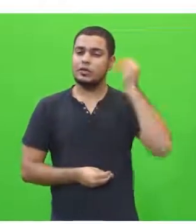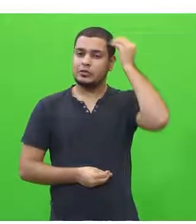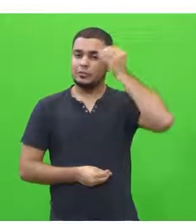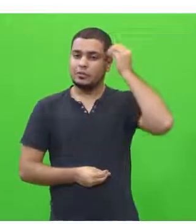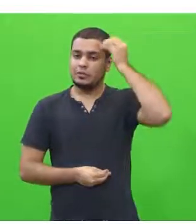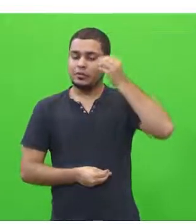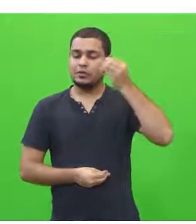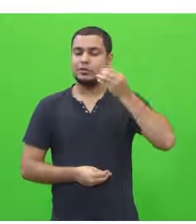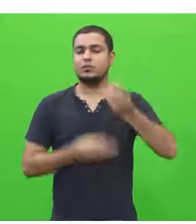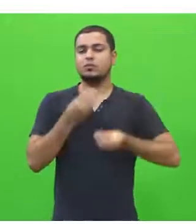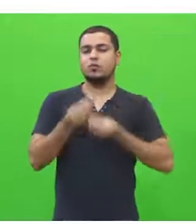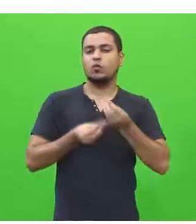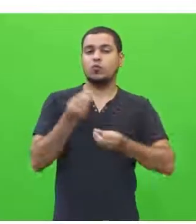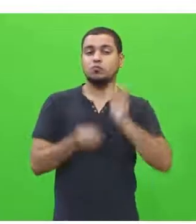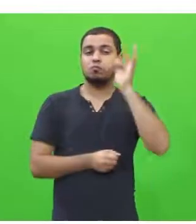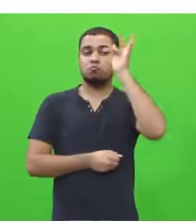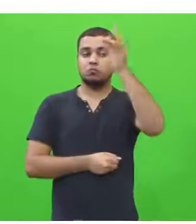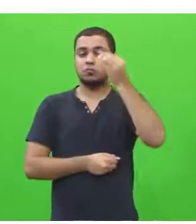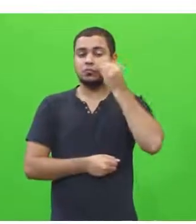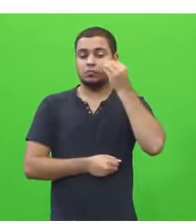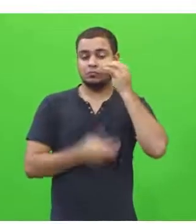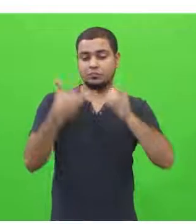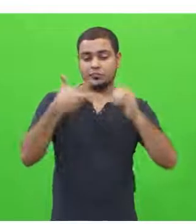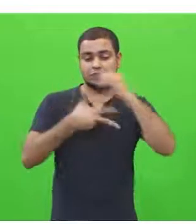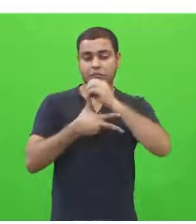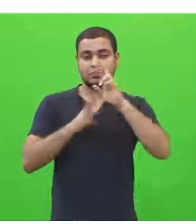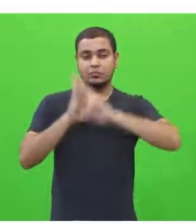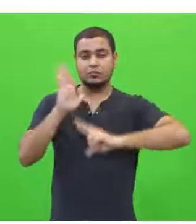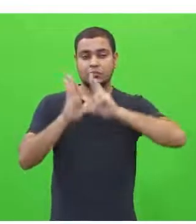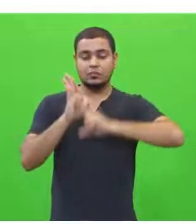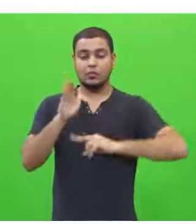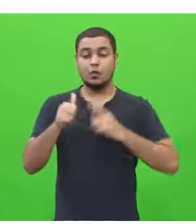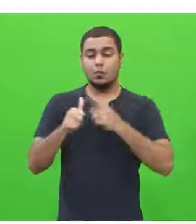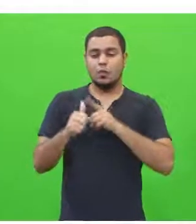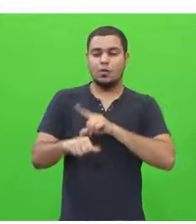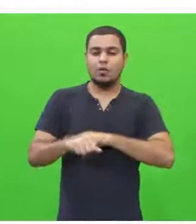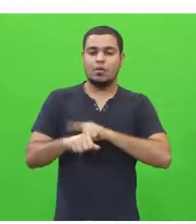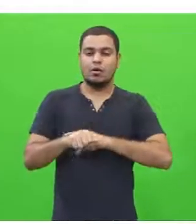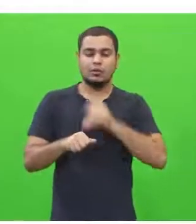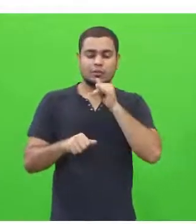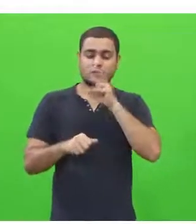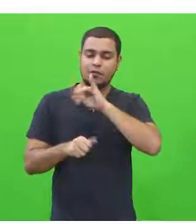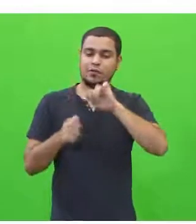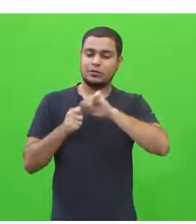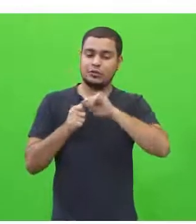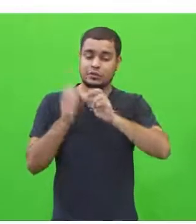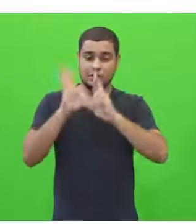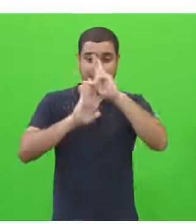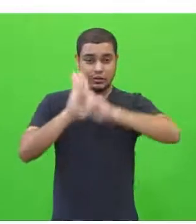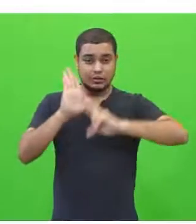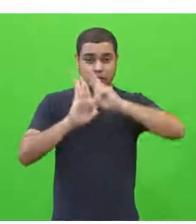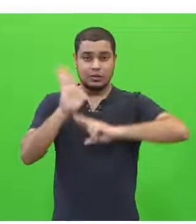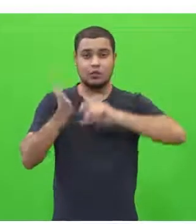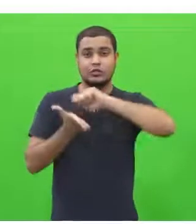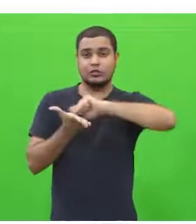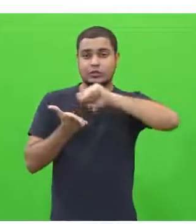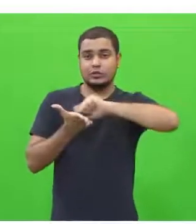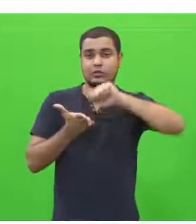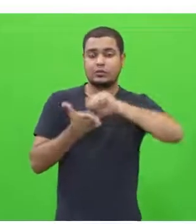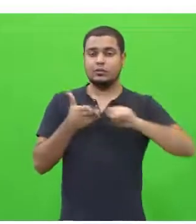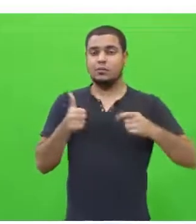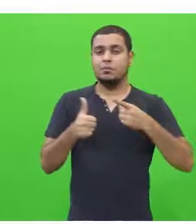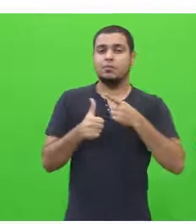com o que vocês vão se deparar por primeiro quando o momento da escrita de uma redação. Em primeiro